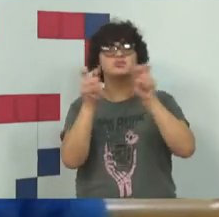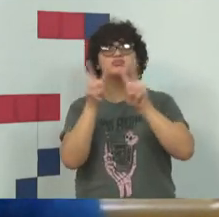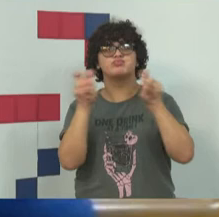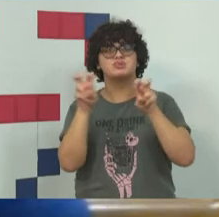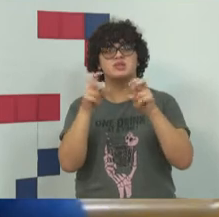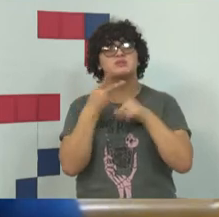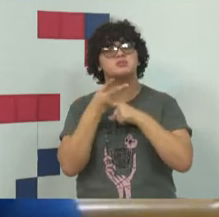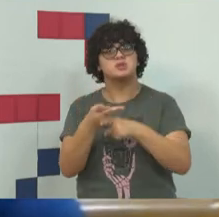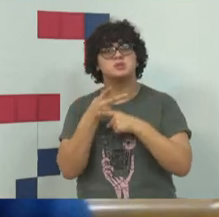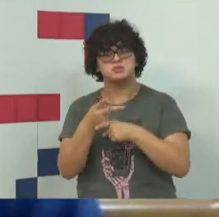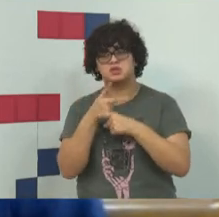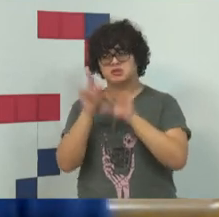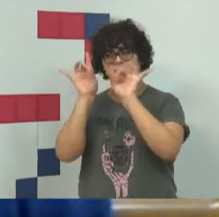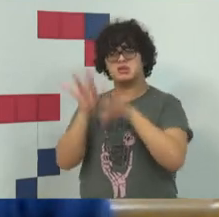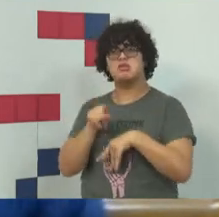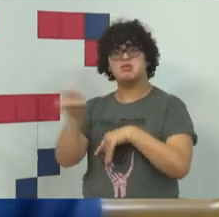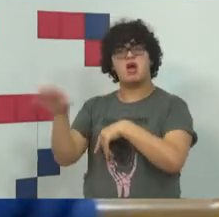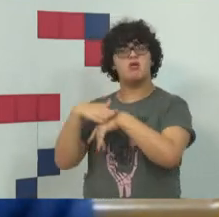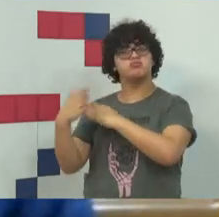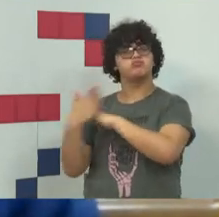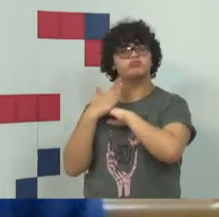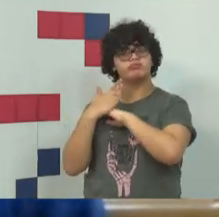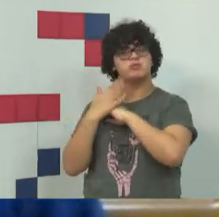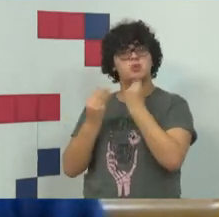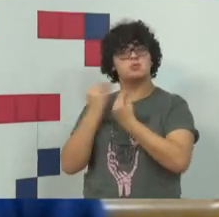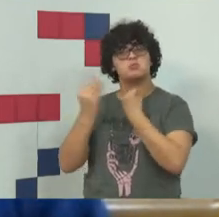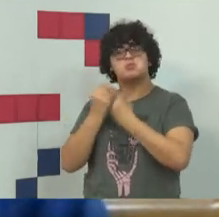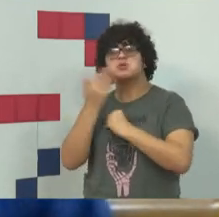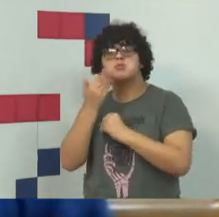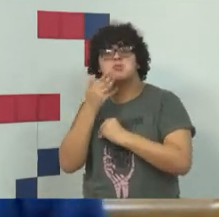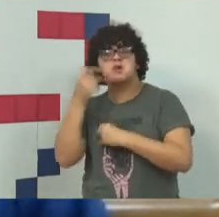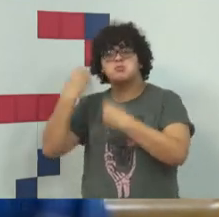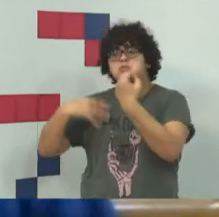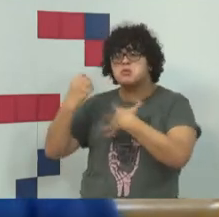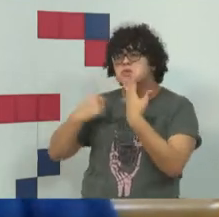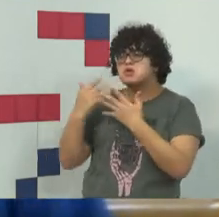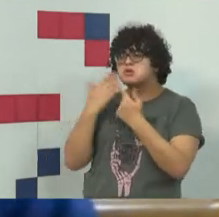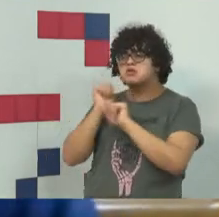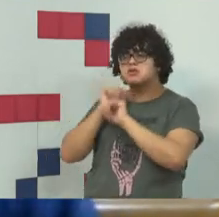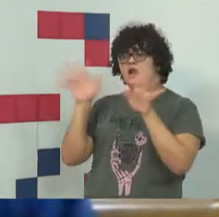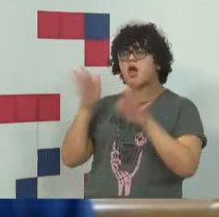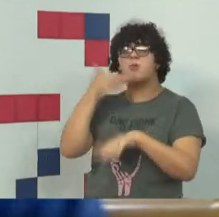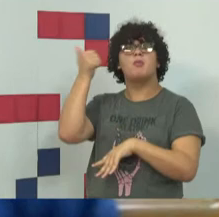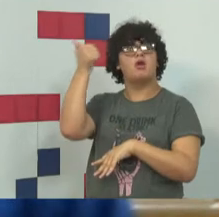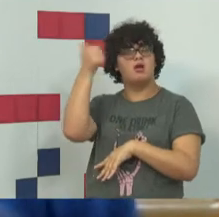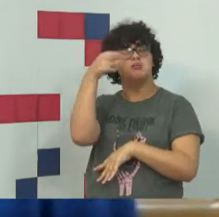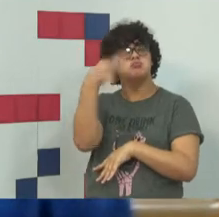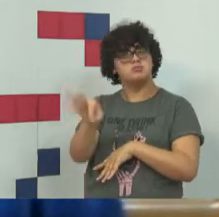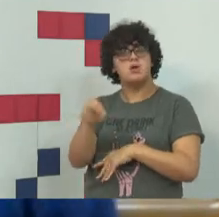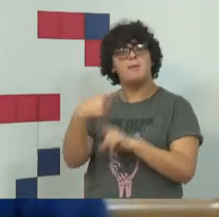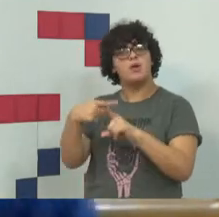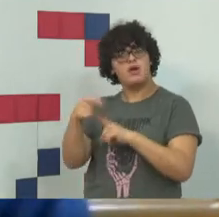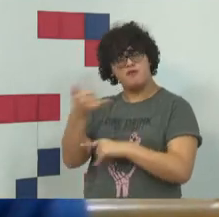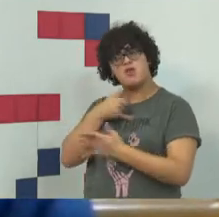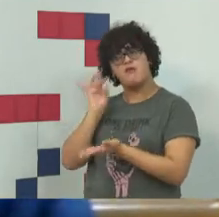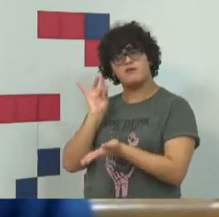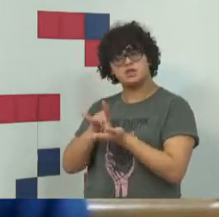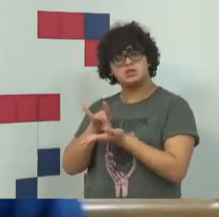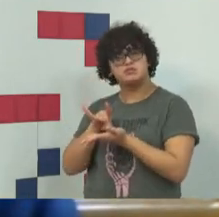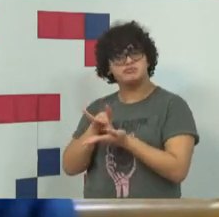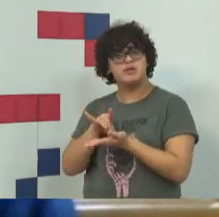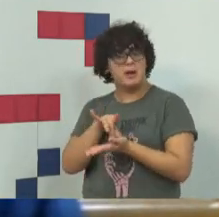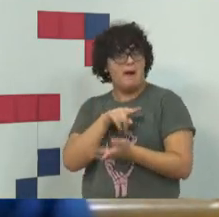Você procura um especialista, né, e esse especialista tem voz e as pessoas diziam, poxa, o que ele está falando é verdade, e em geral era